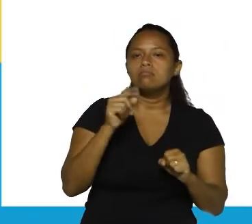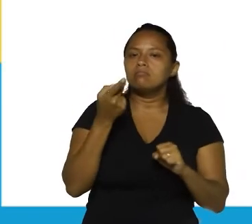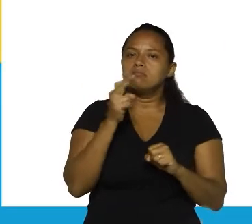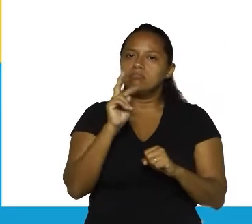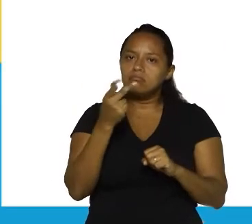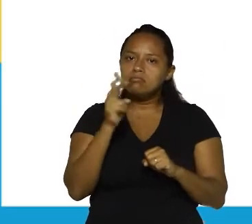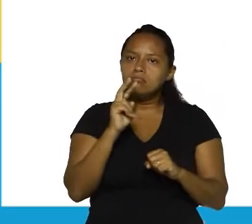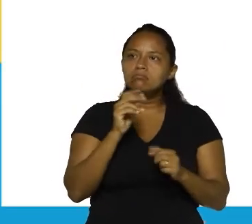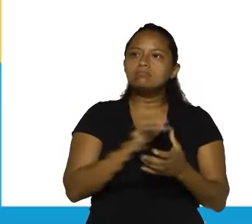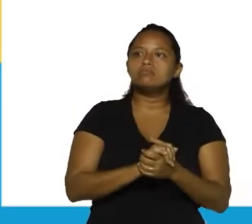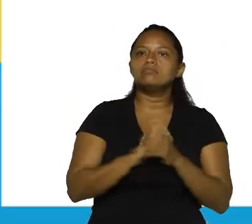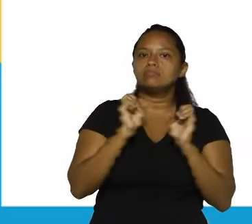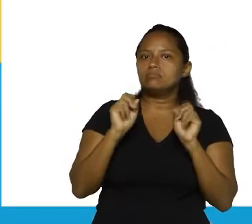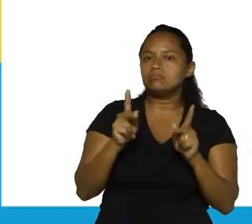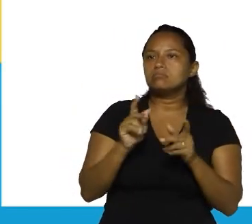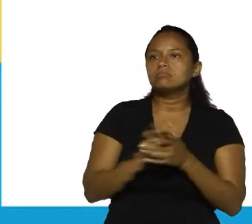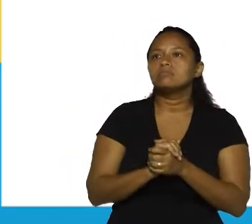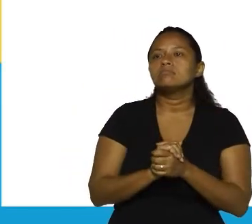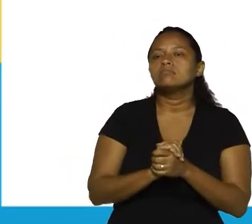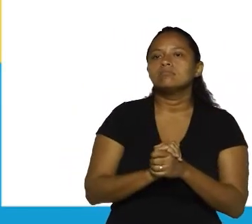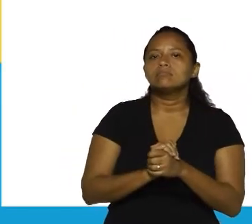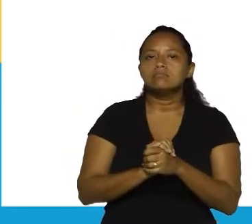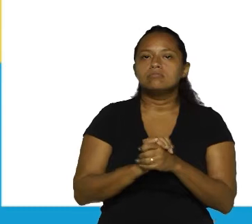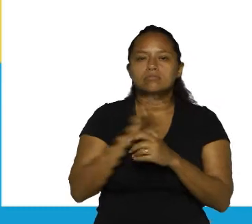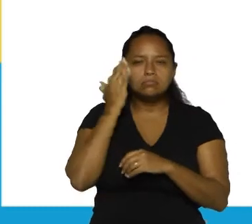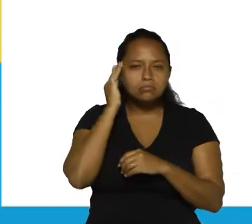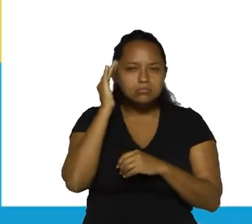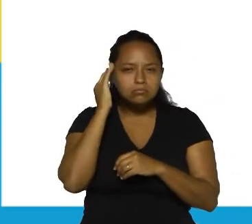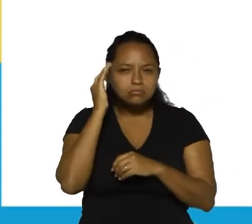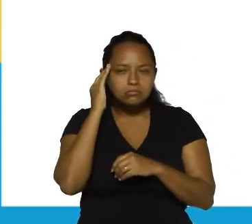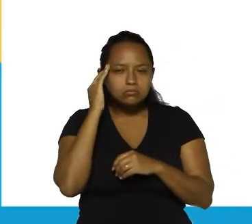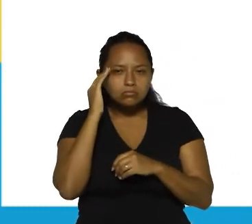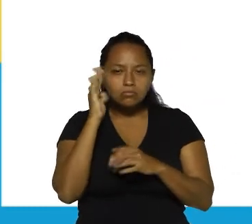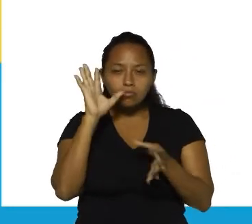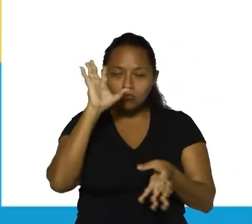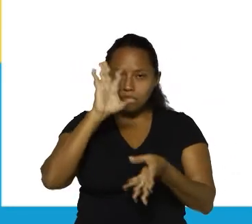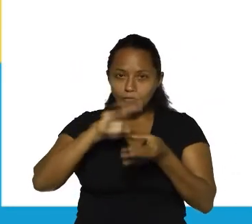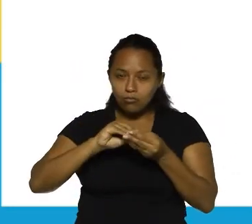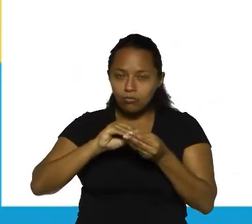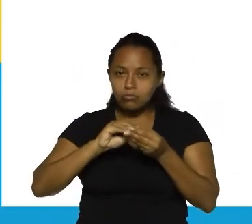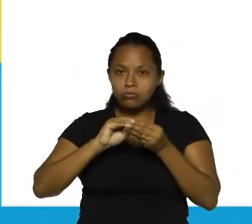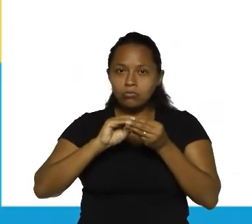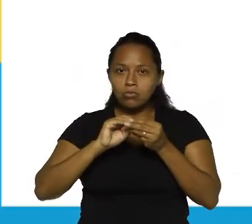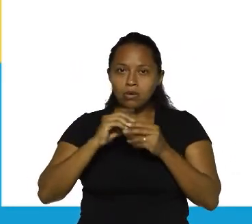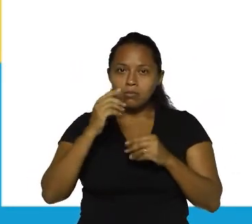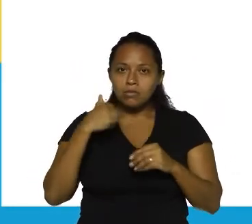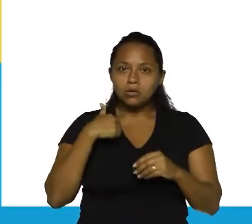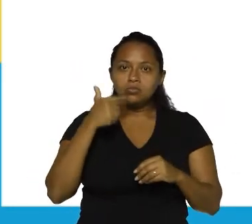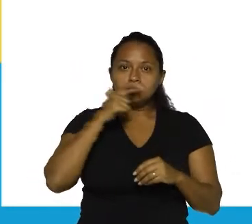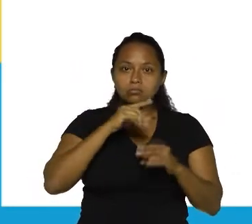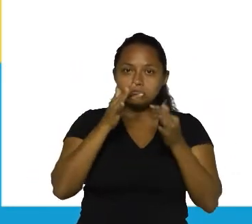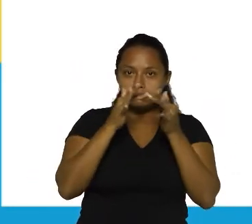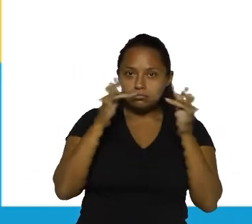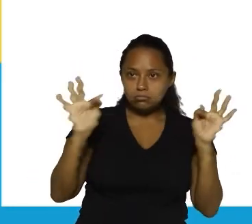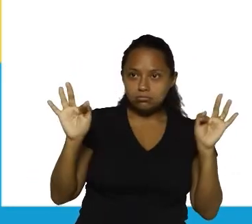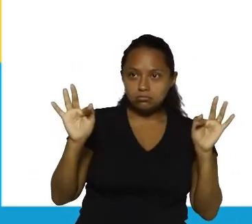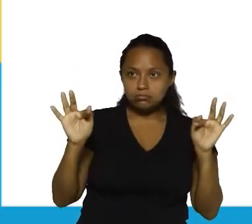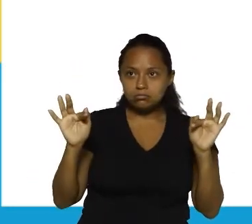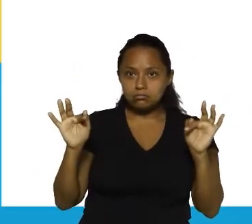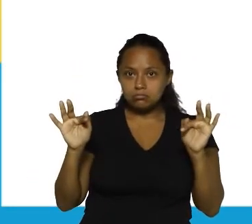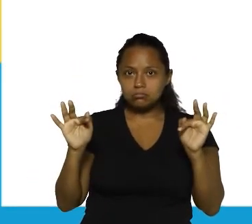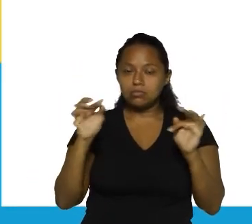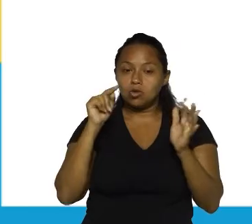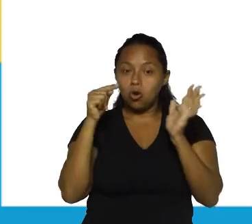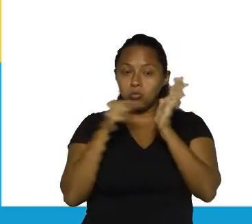exclamação. Ok? Então, compreendendo aí, só em resumo. Para que eu considere frase, tem de ter